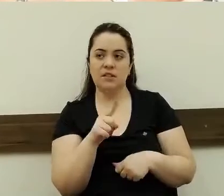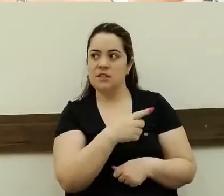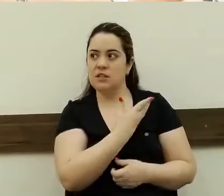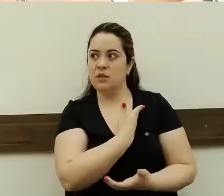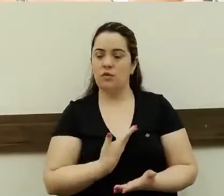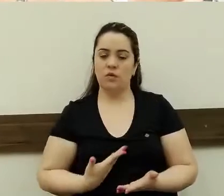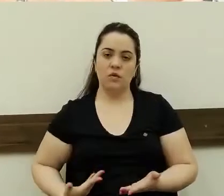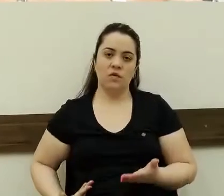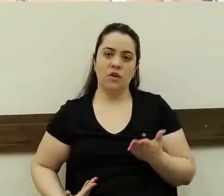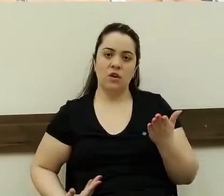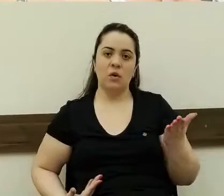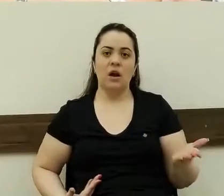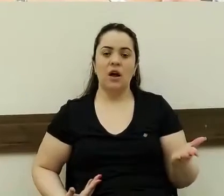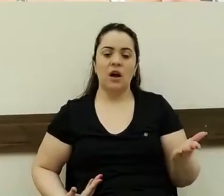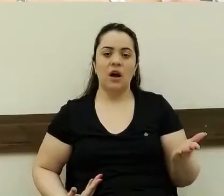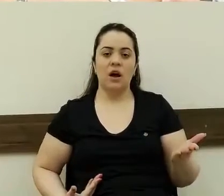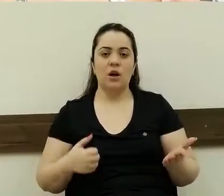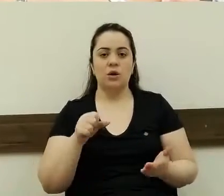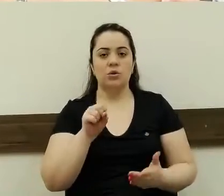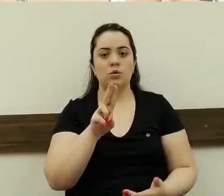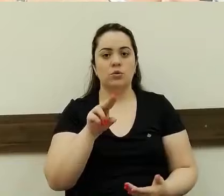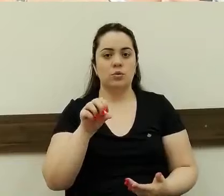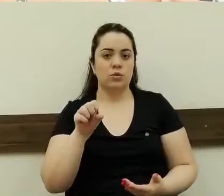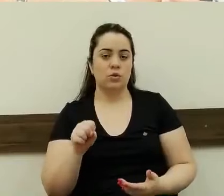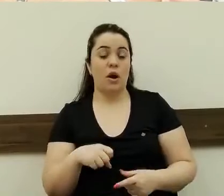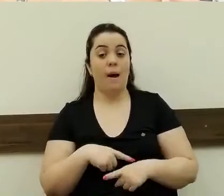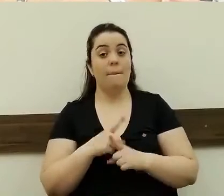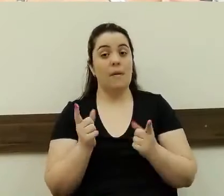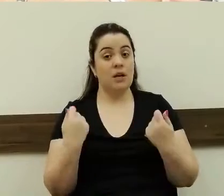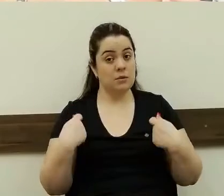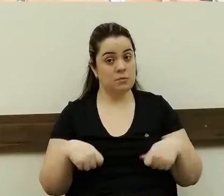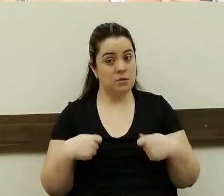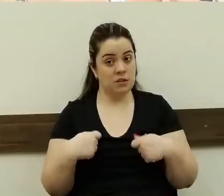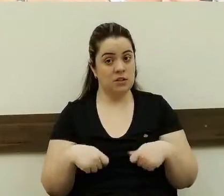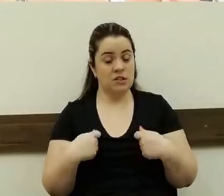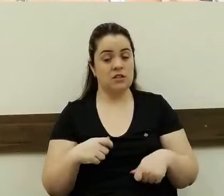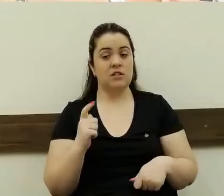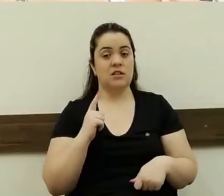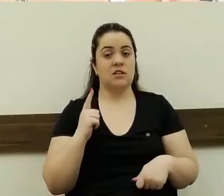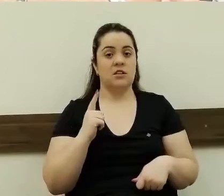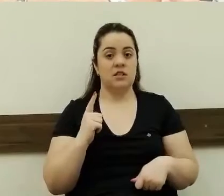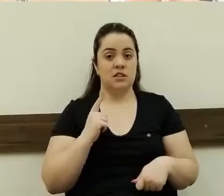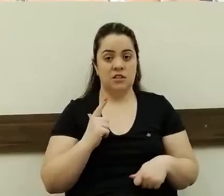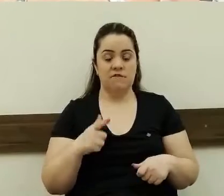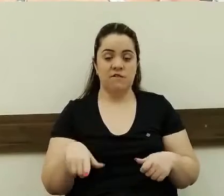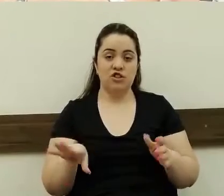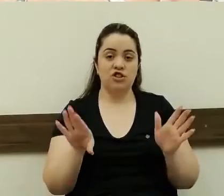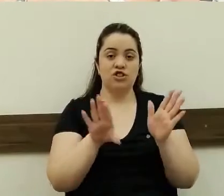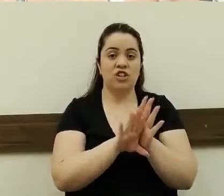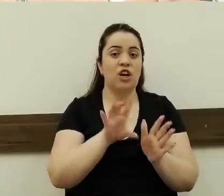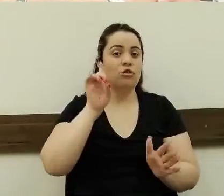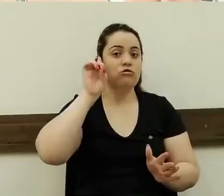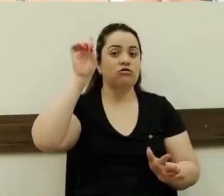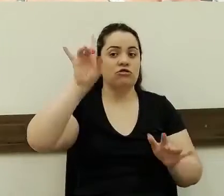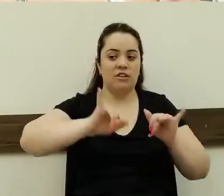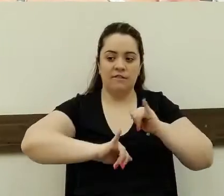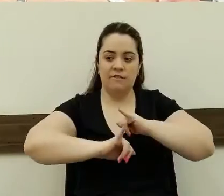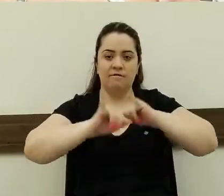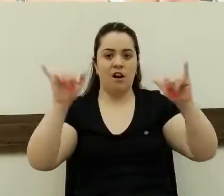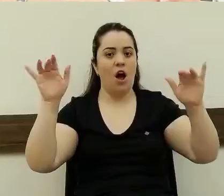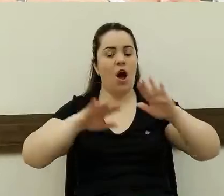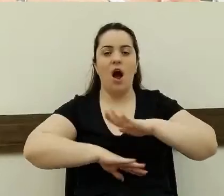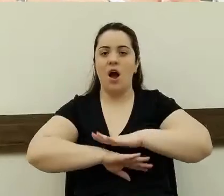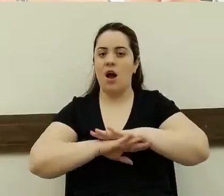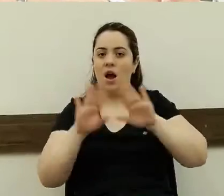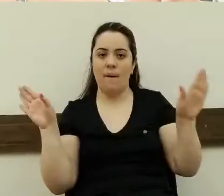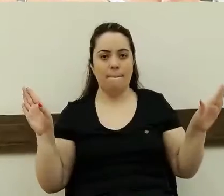mas tem que ter. Vai ter que chegar em um dia que vai ter que falar assim, acabou, o cartão cidadão já